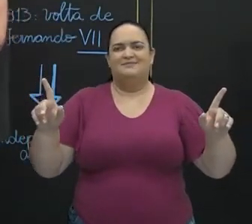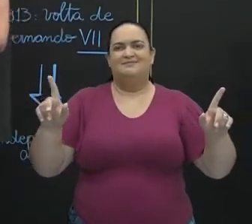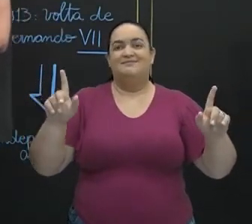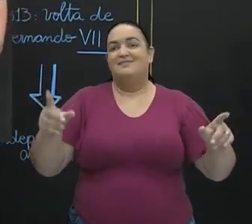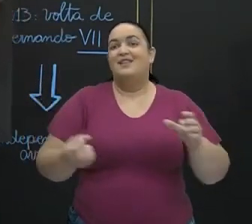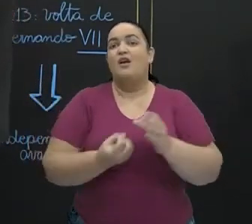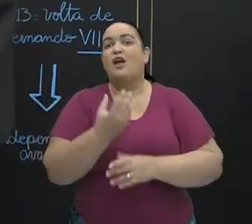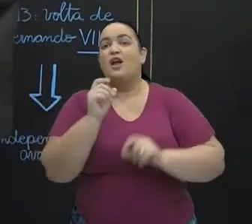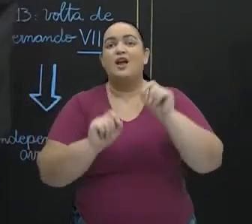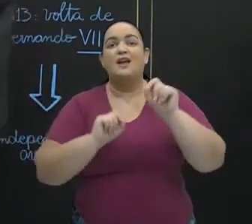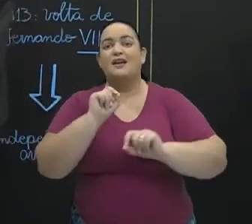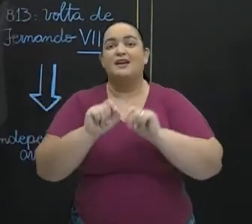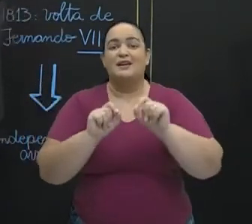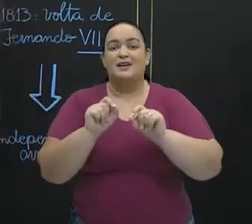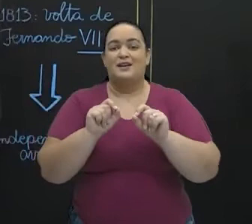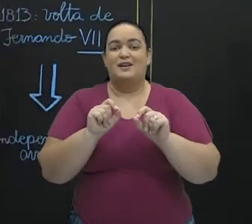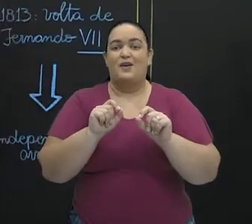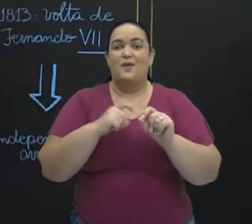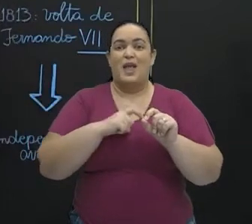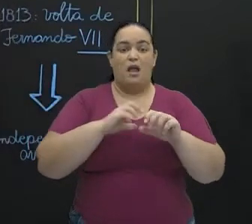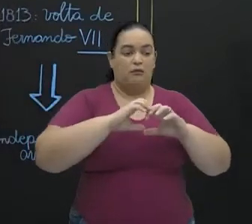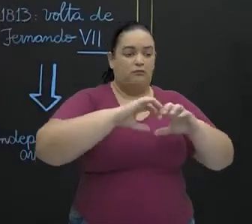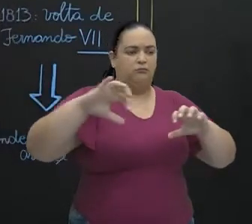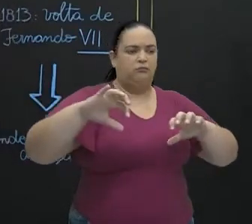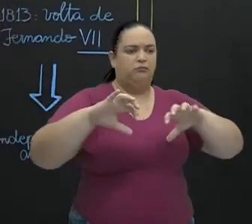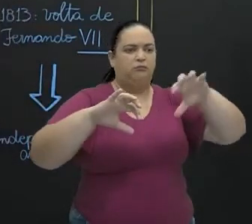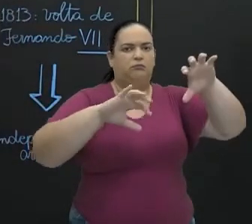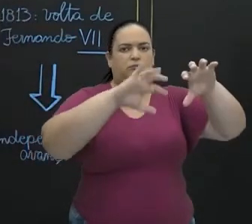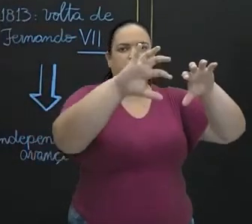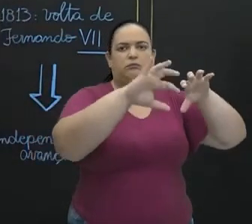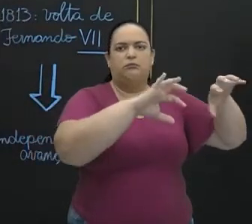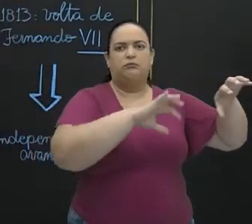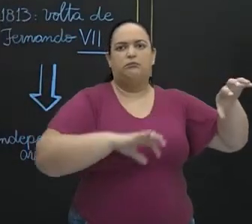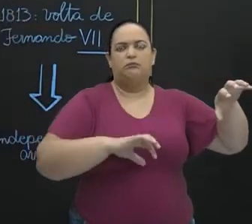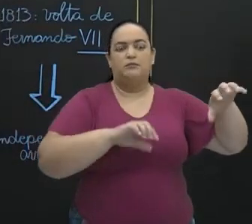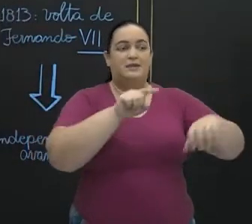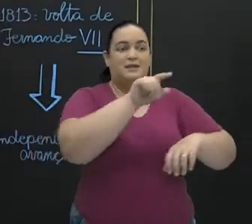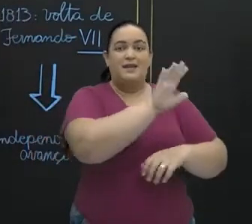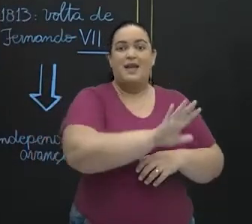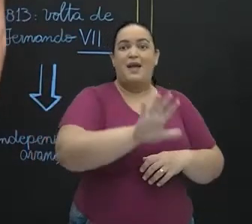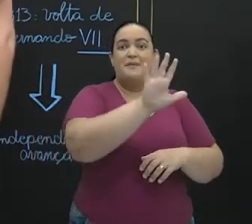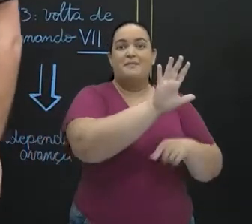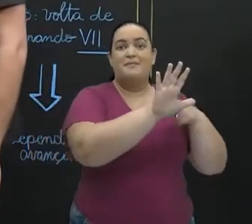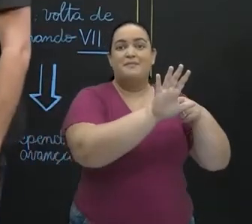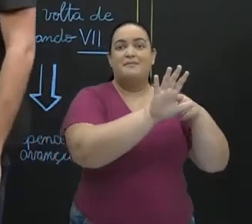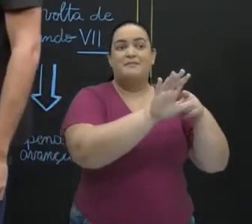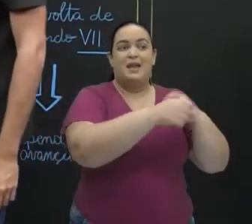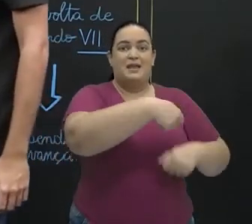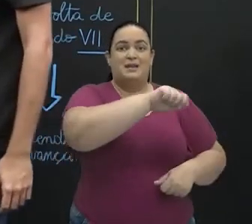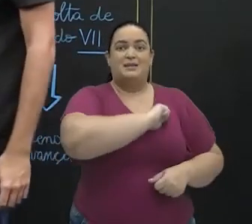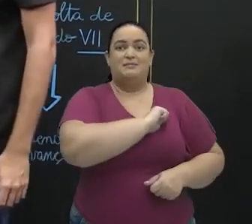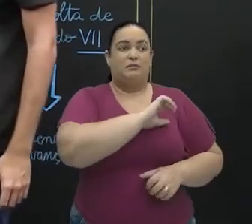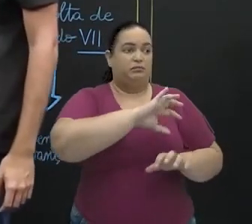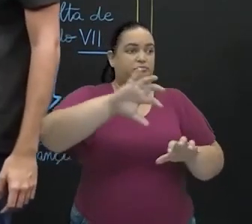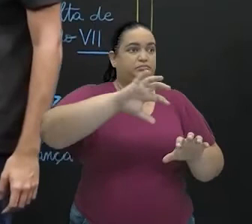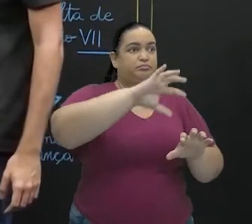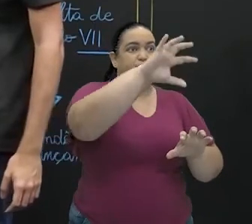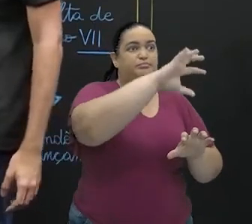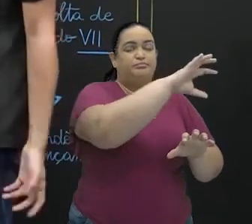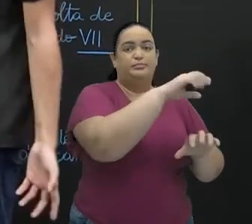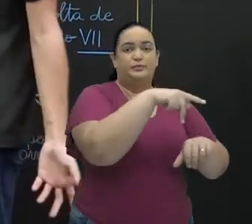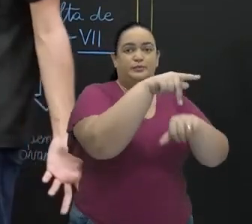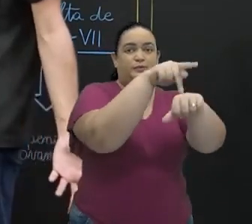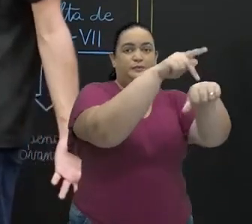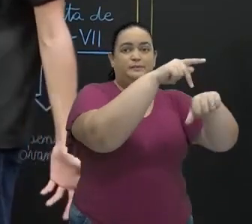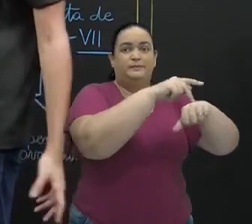um fenômeno de fragmentação da América Espanhola. Se você observar, a América Portuguesa, que se